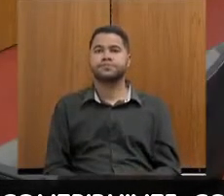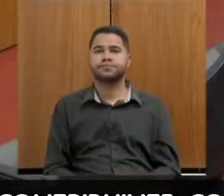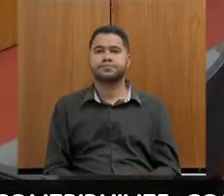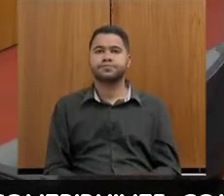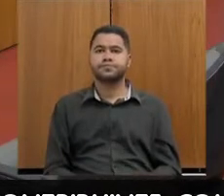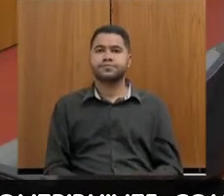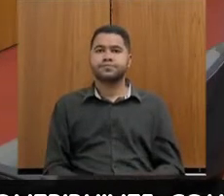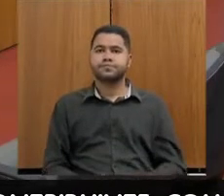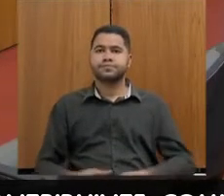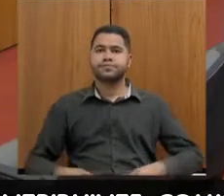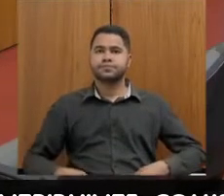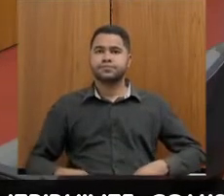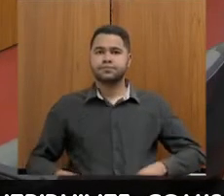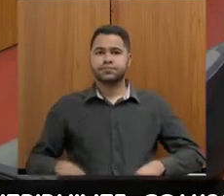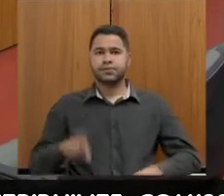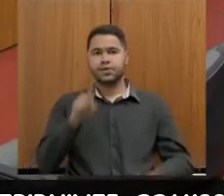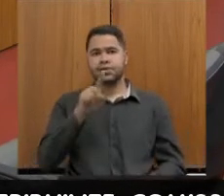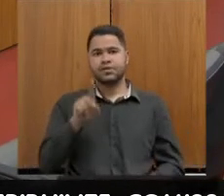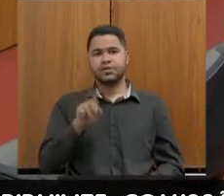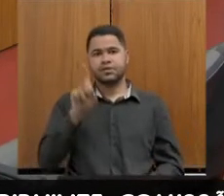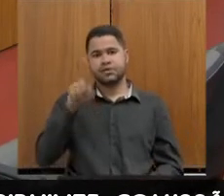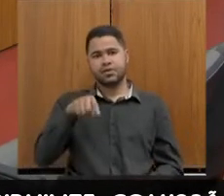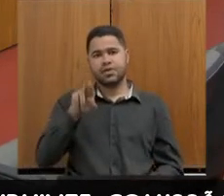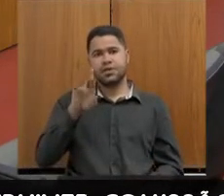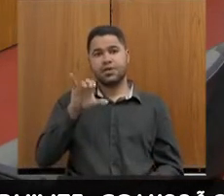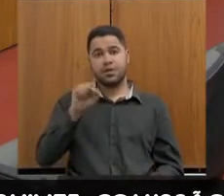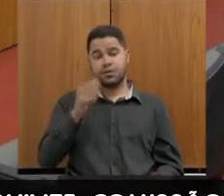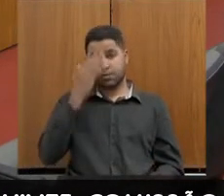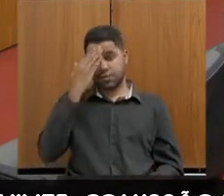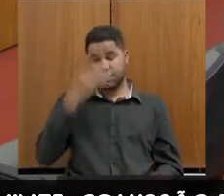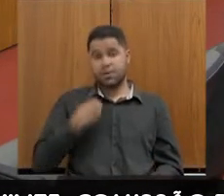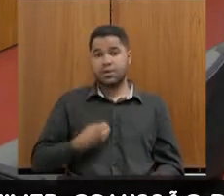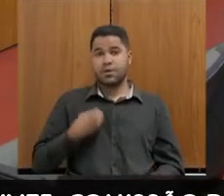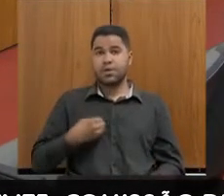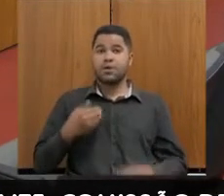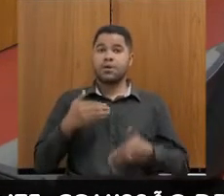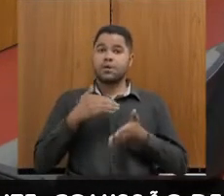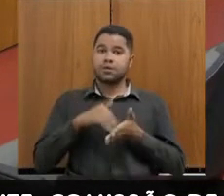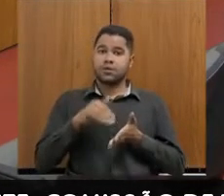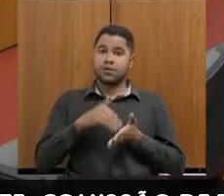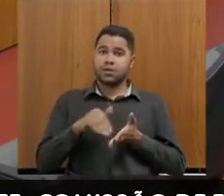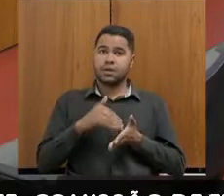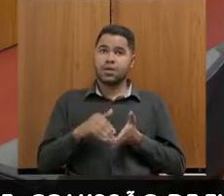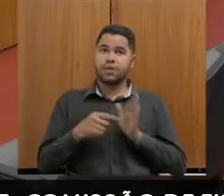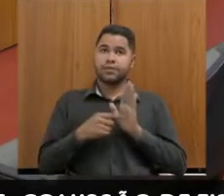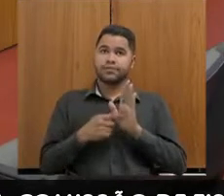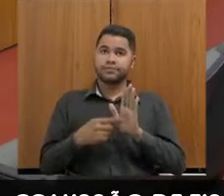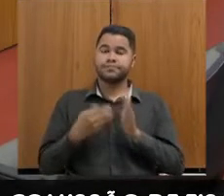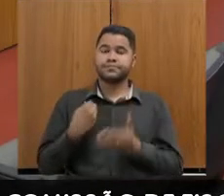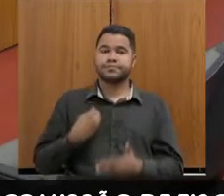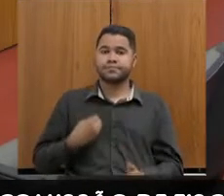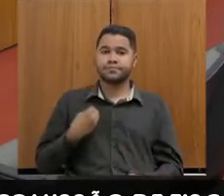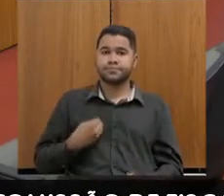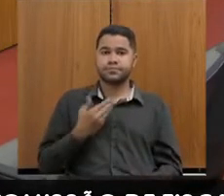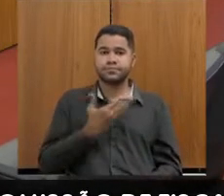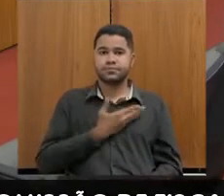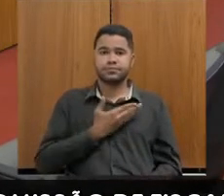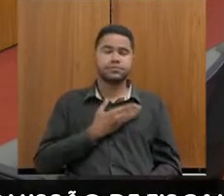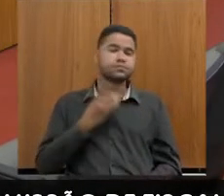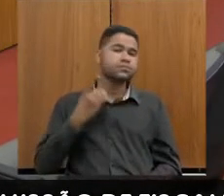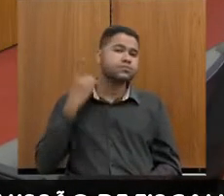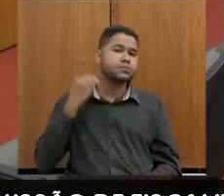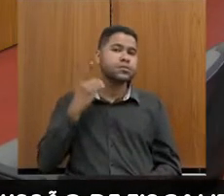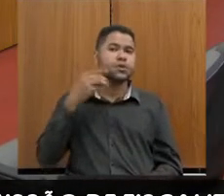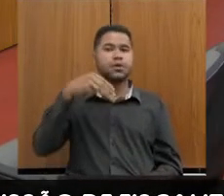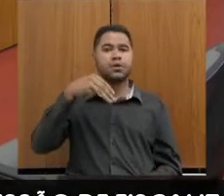com certeza, Zé Reis, muito obrigado pela sua participação. Antes de passar a palavra aqui para o secretário, também reporto a presença do nosso amigo deputado Mauro